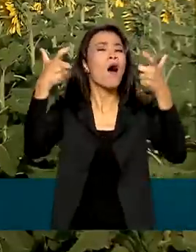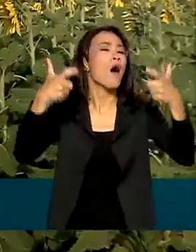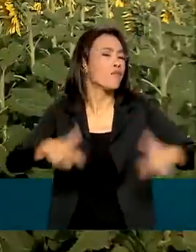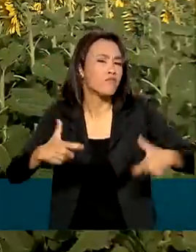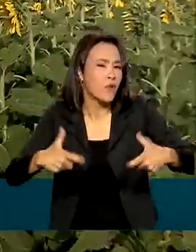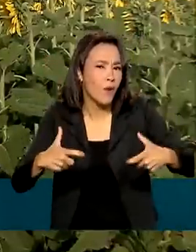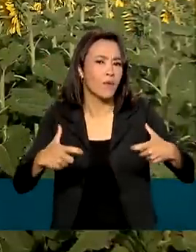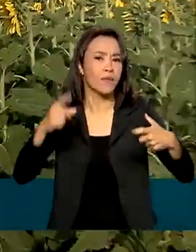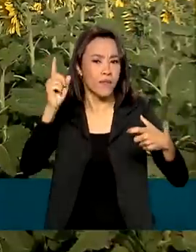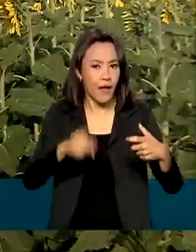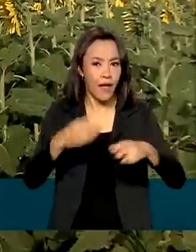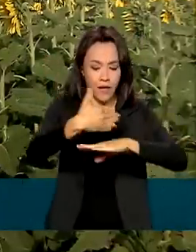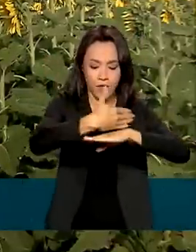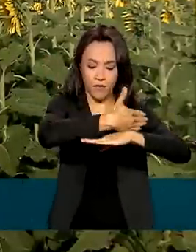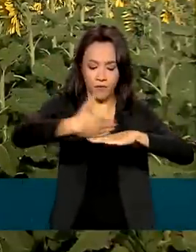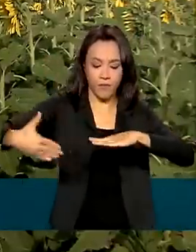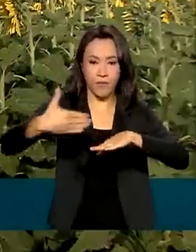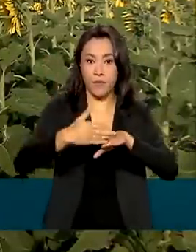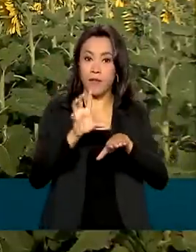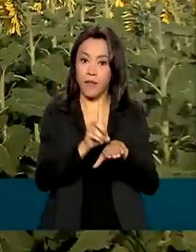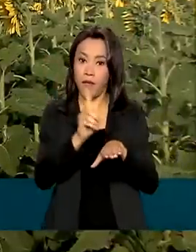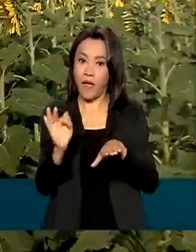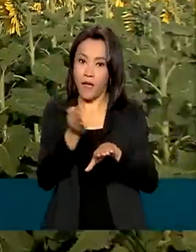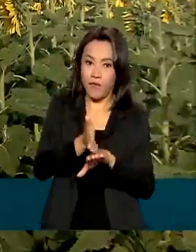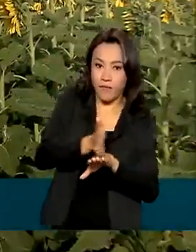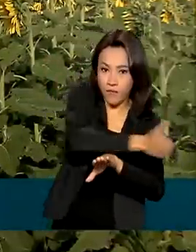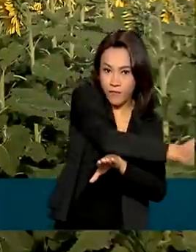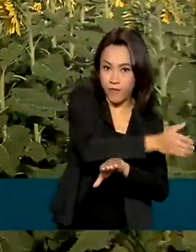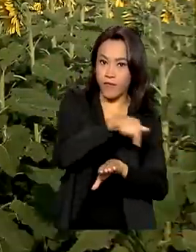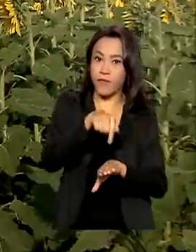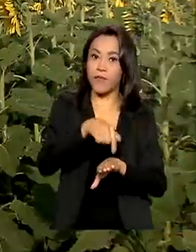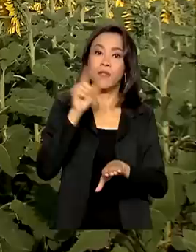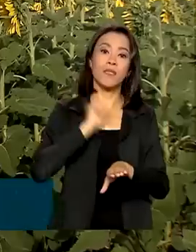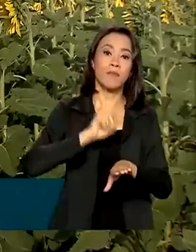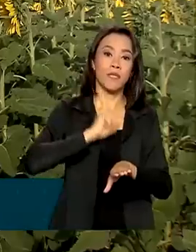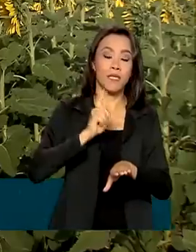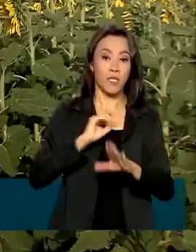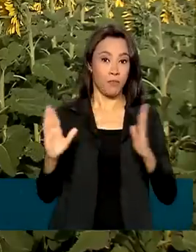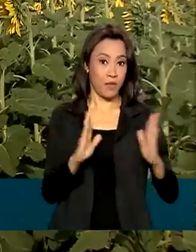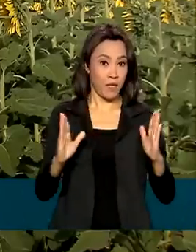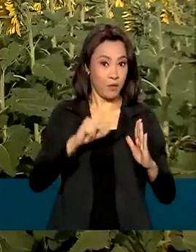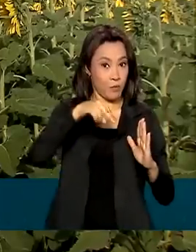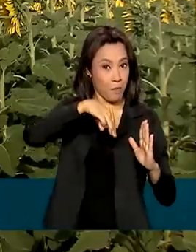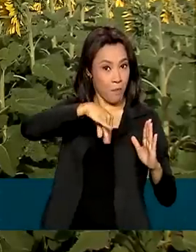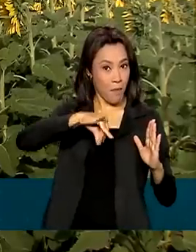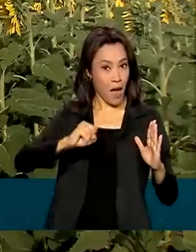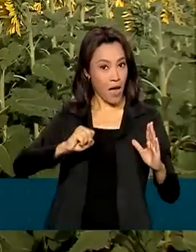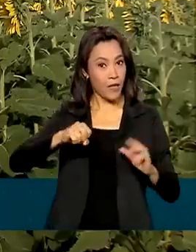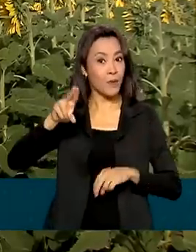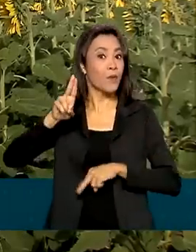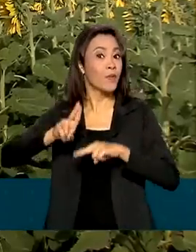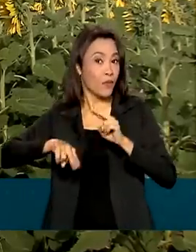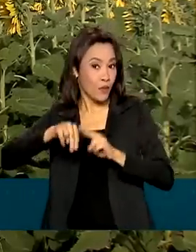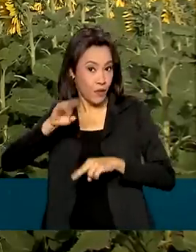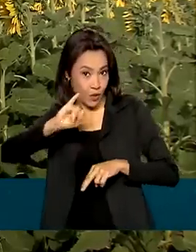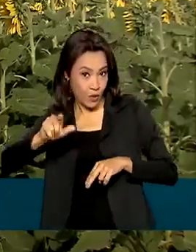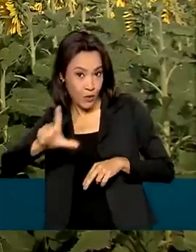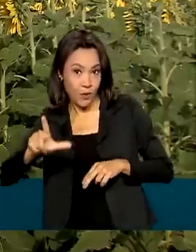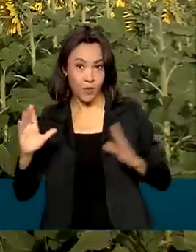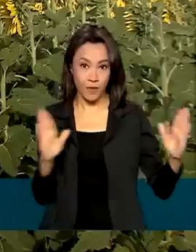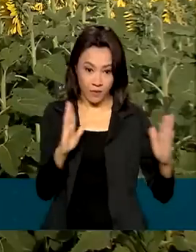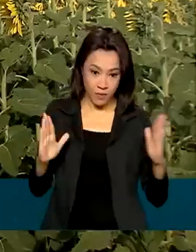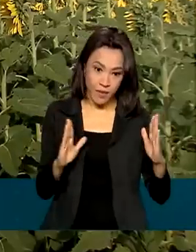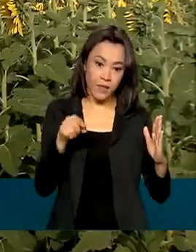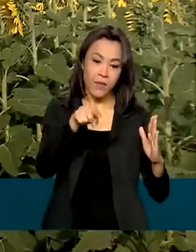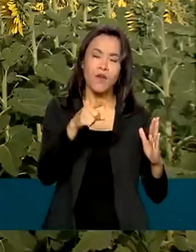divisa entre o Distrito Federal e Minas Gerais. Ela floresce entre maio e julho. E para estar bonita assim hoje, foi